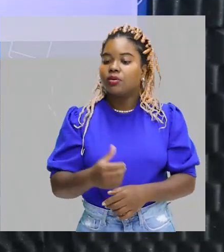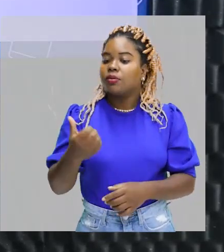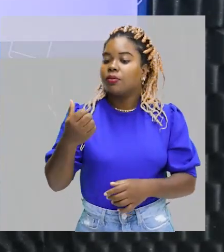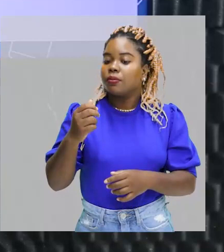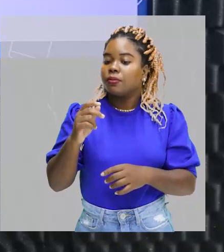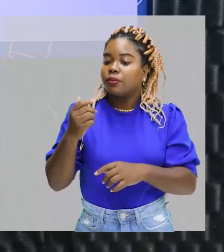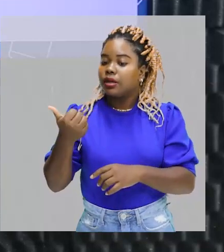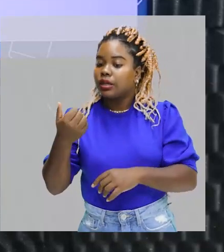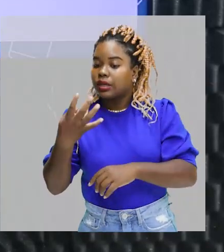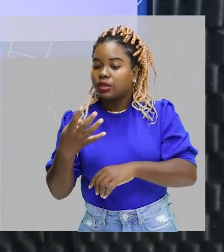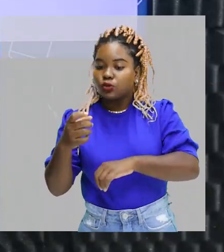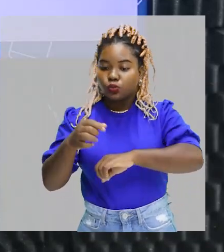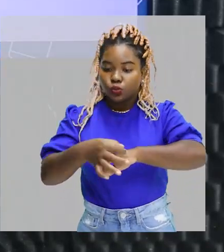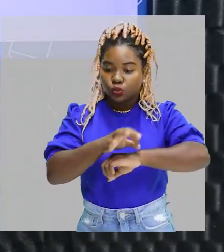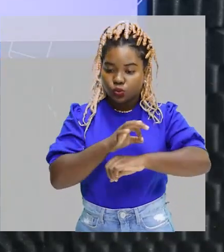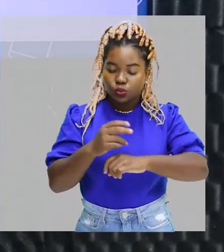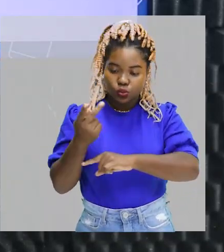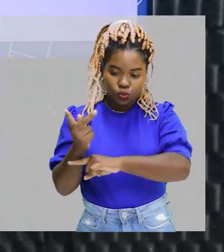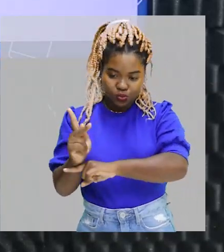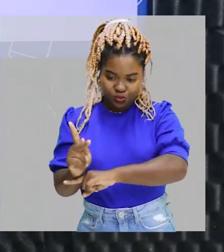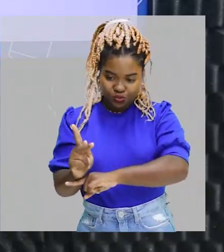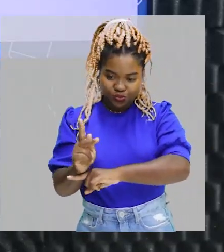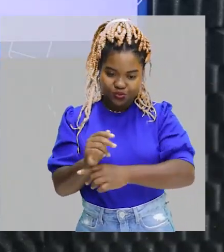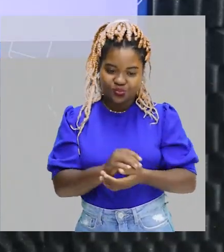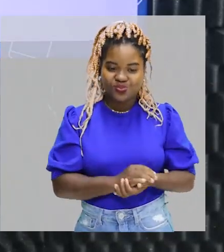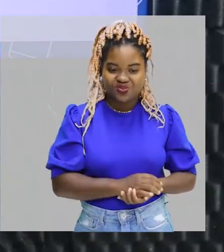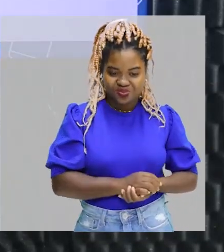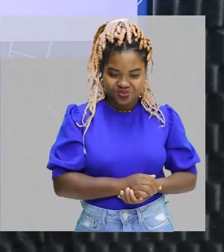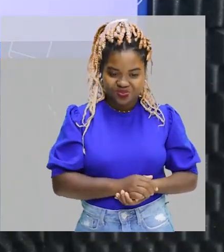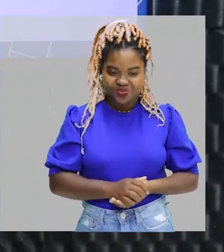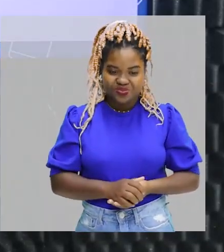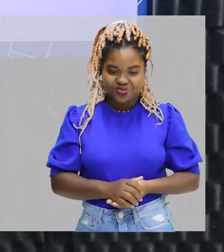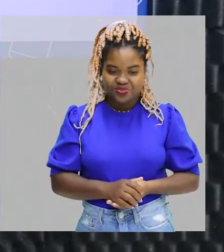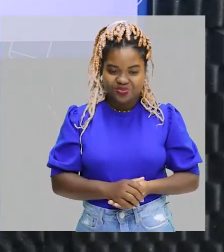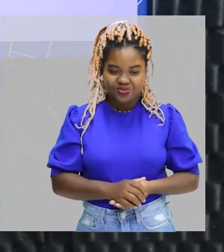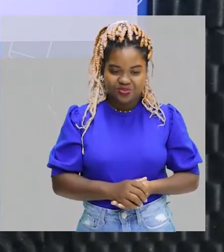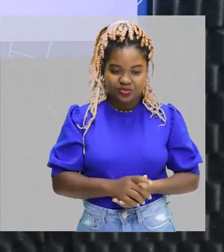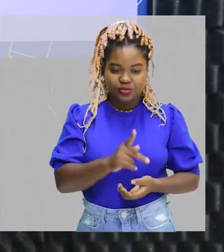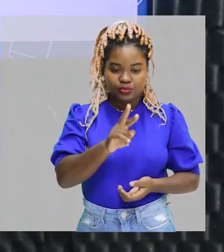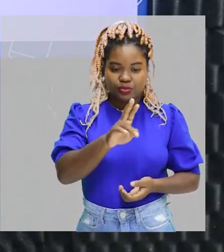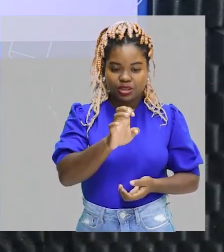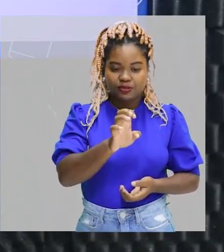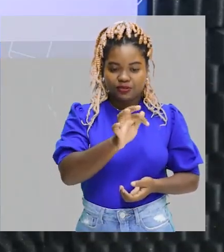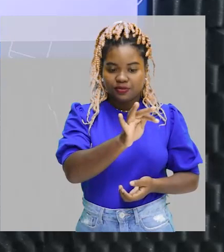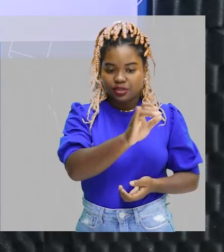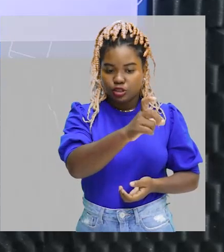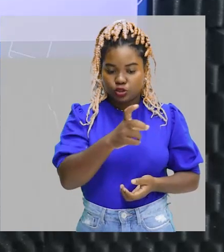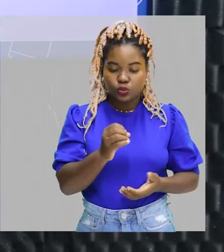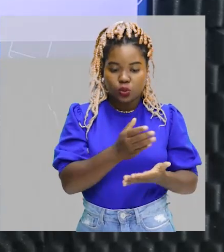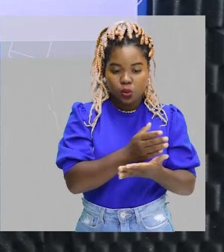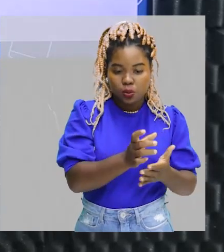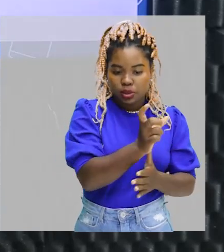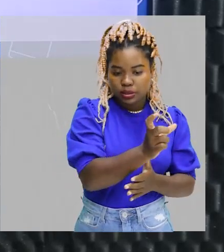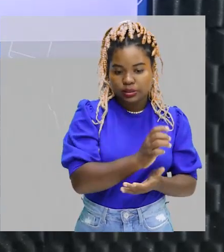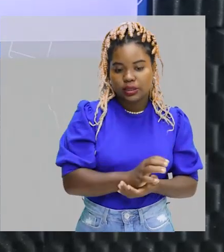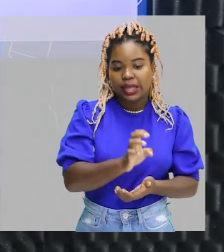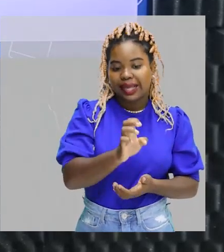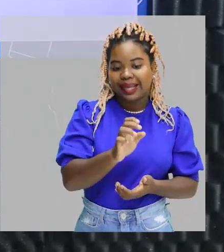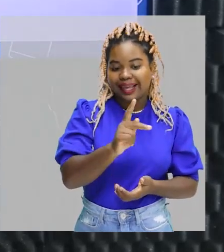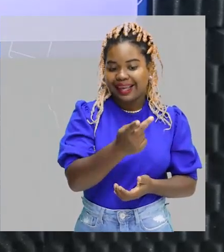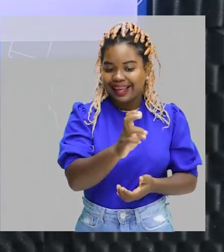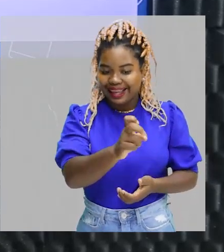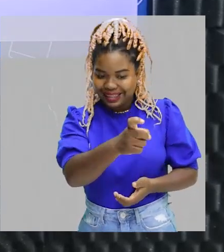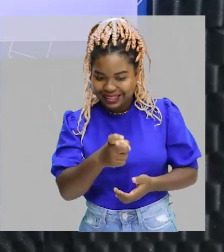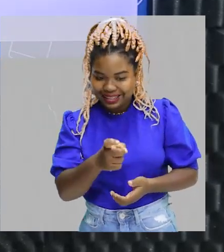14 átomos de hidrogênios, beleza? Prefixo para seis carbono, hex, o